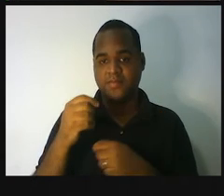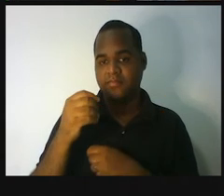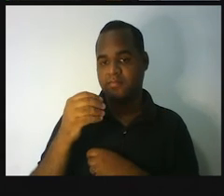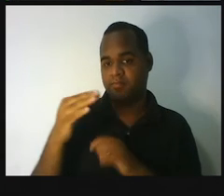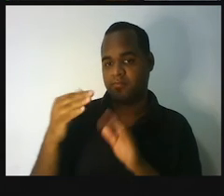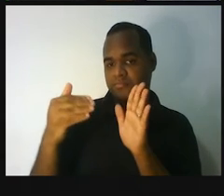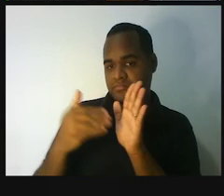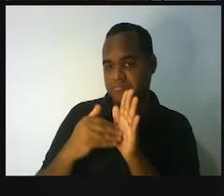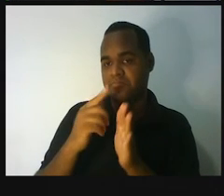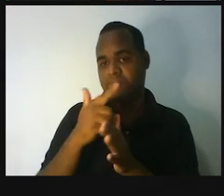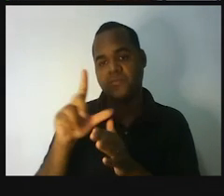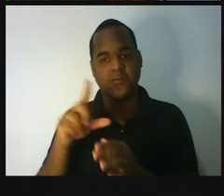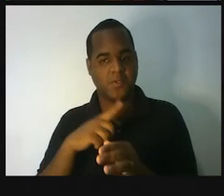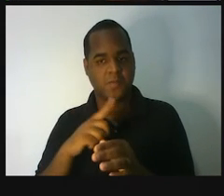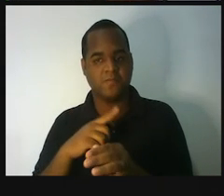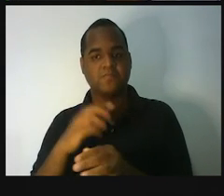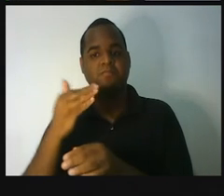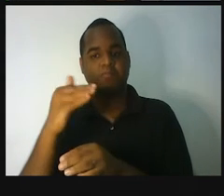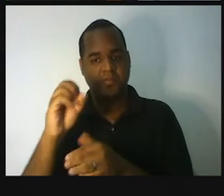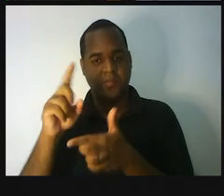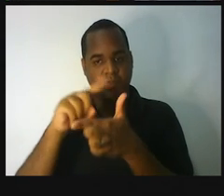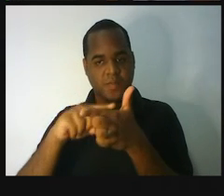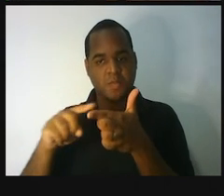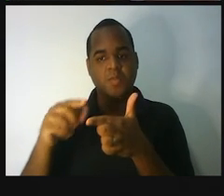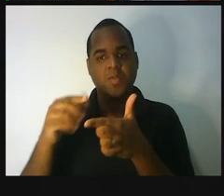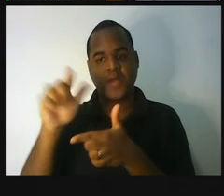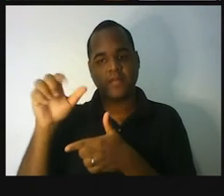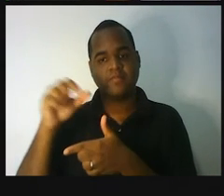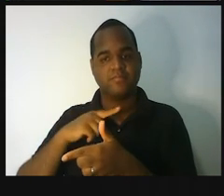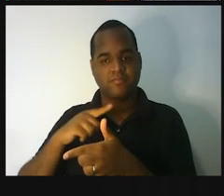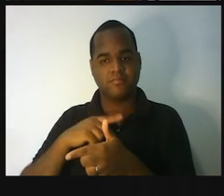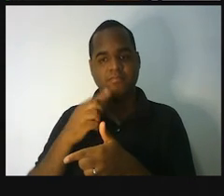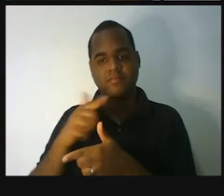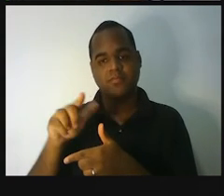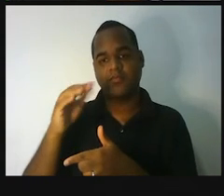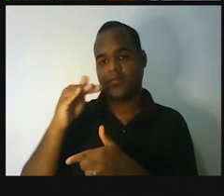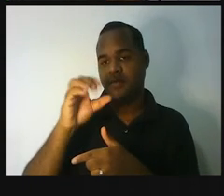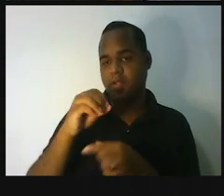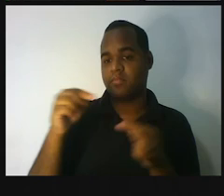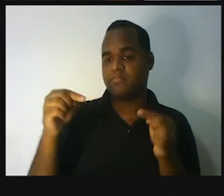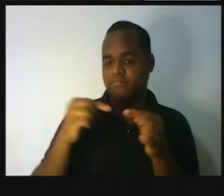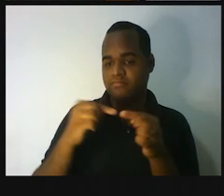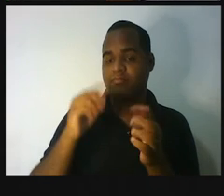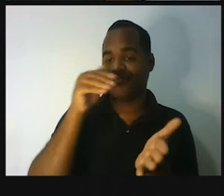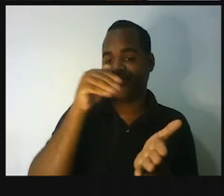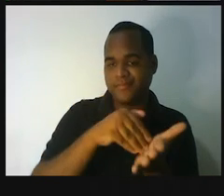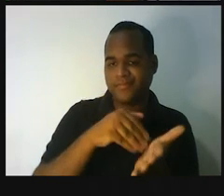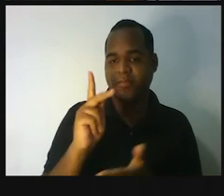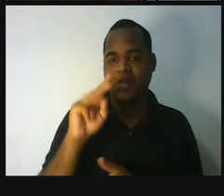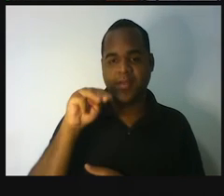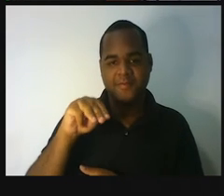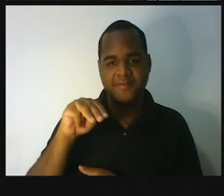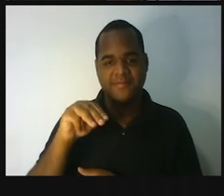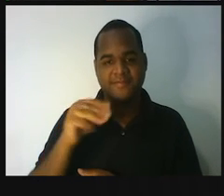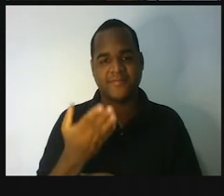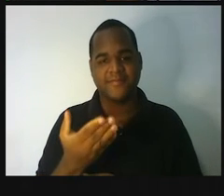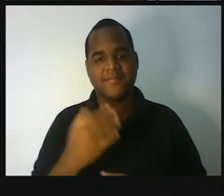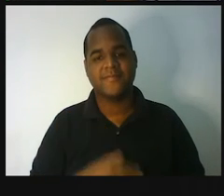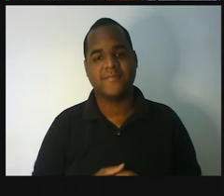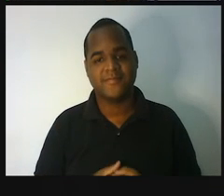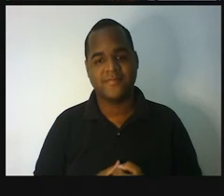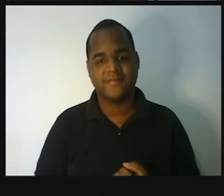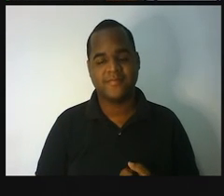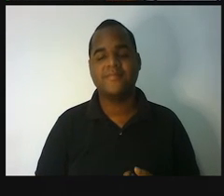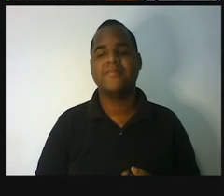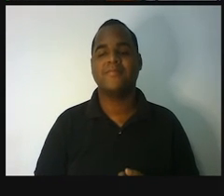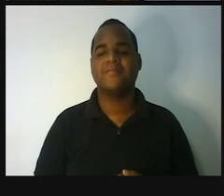resultado. Divide por 10, acha outro resultado. E isso você vai fazer até chegar aqui nos quilômetros, porque a gente tinha que chegar